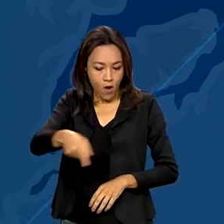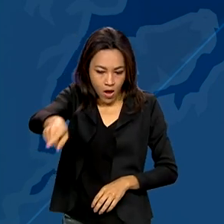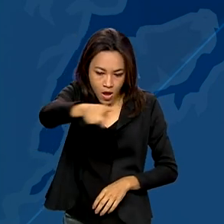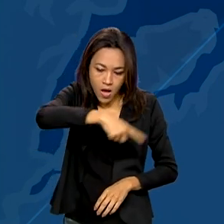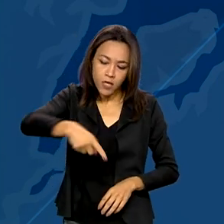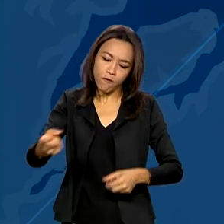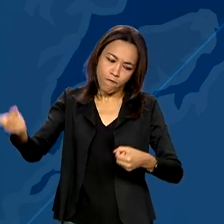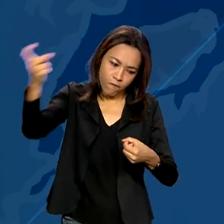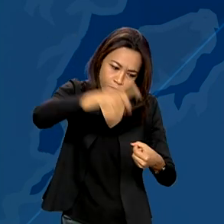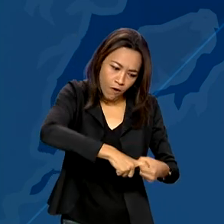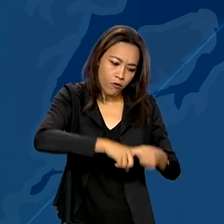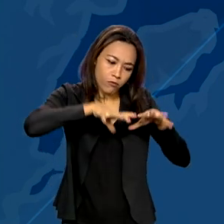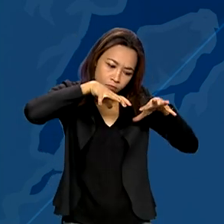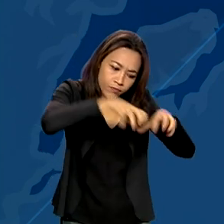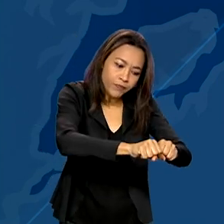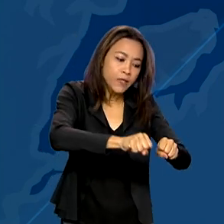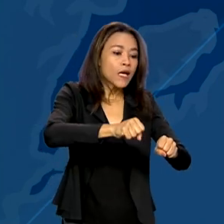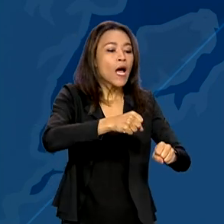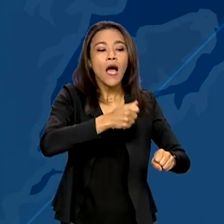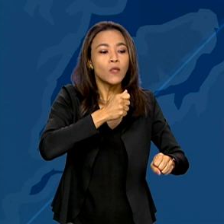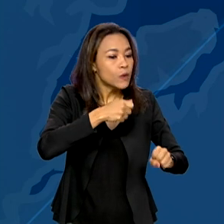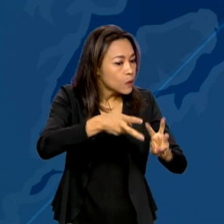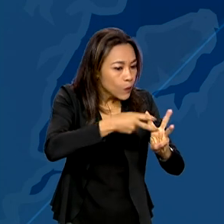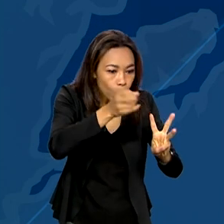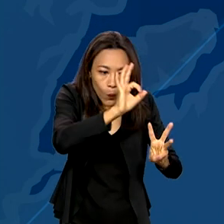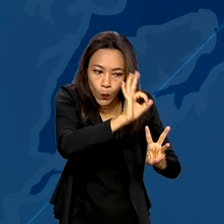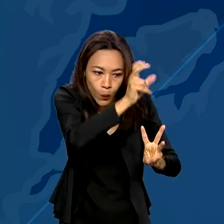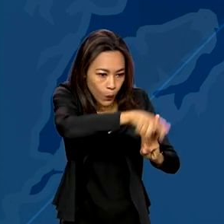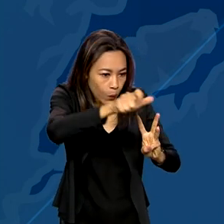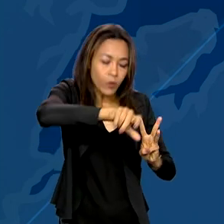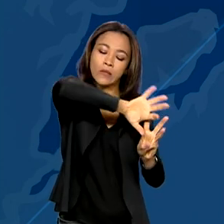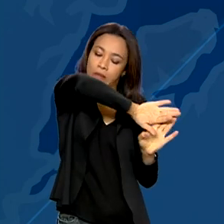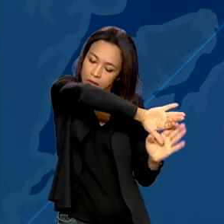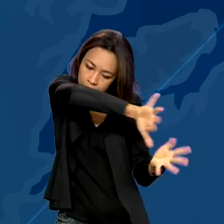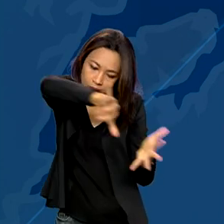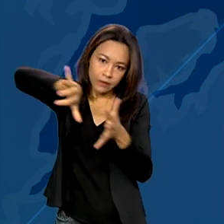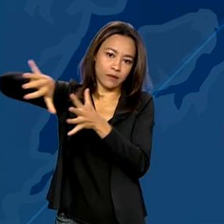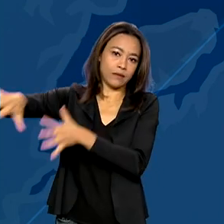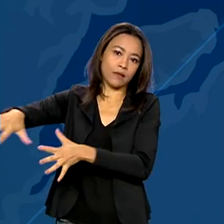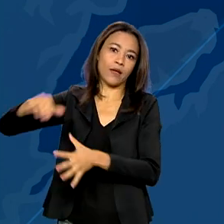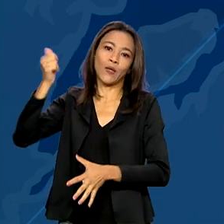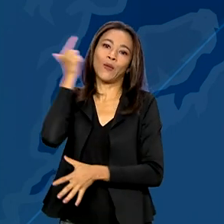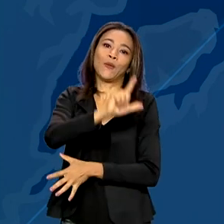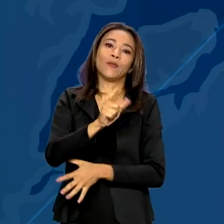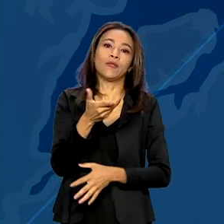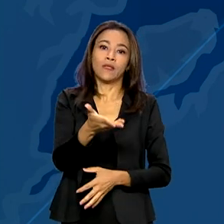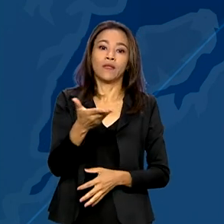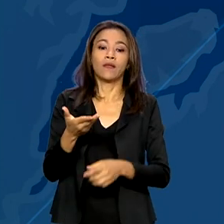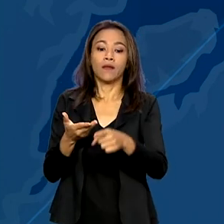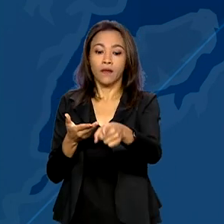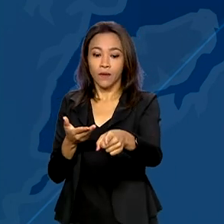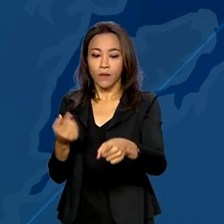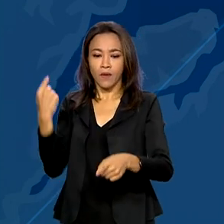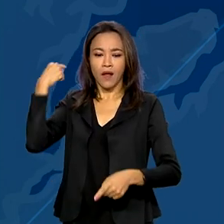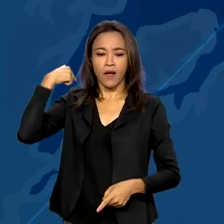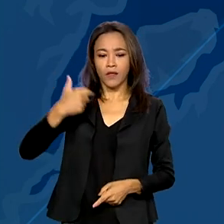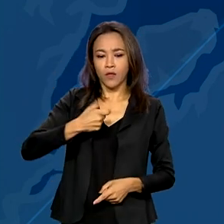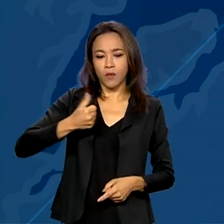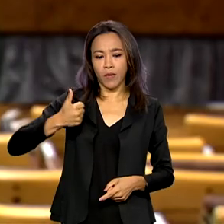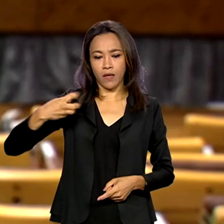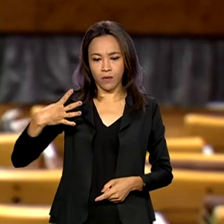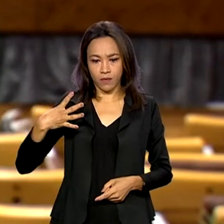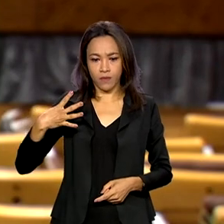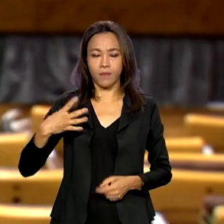pedindo a retirada dos não indígenas do local. A Justiça Federal deu ganho ao MPF em 2014.